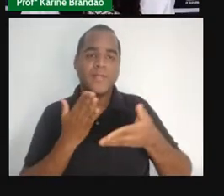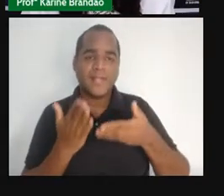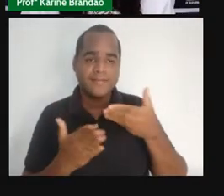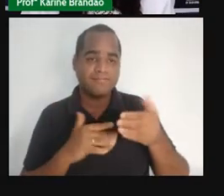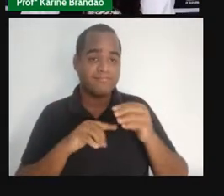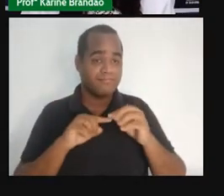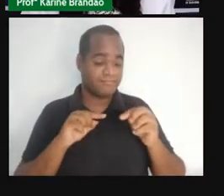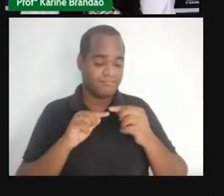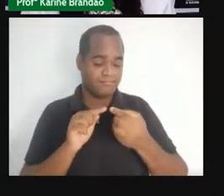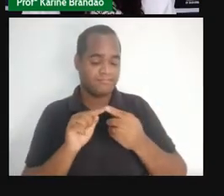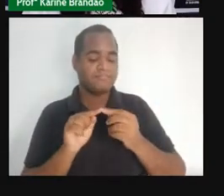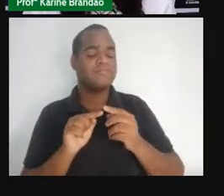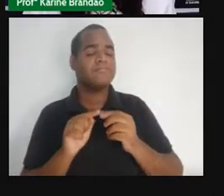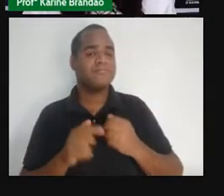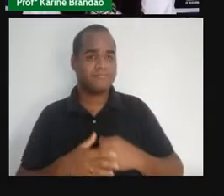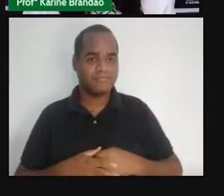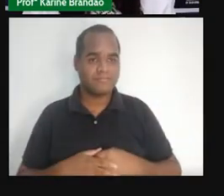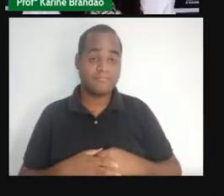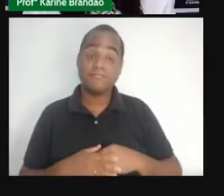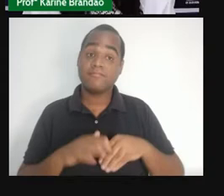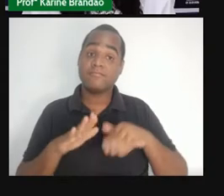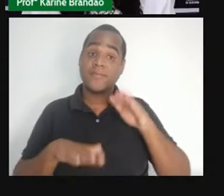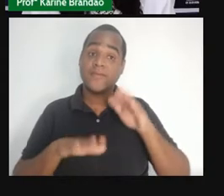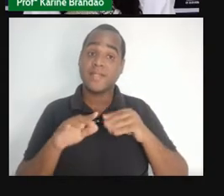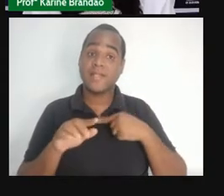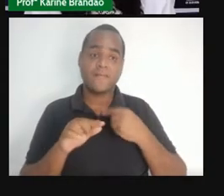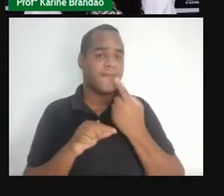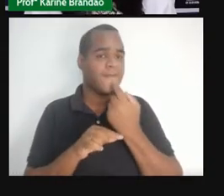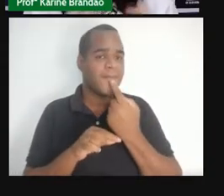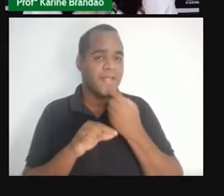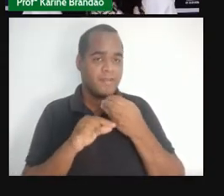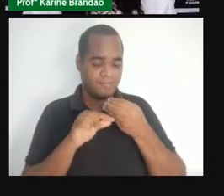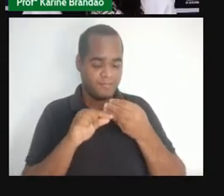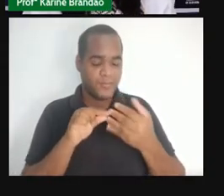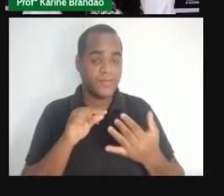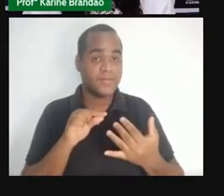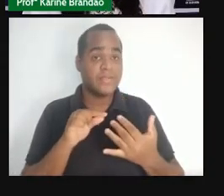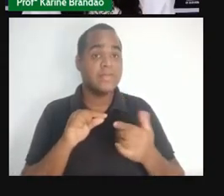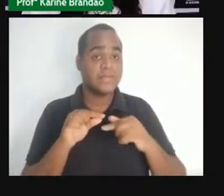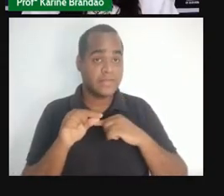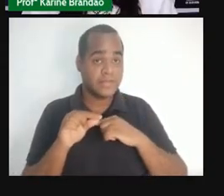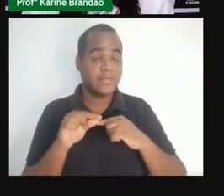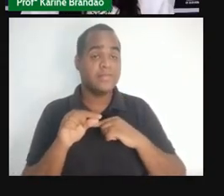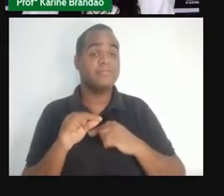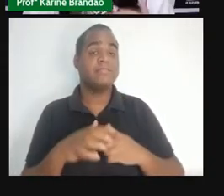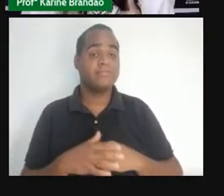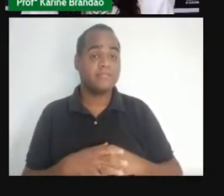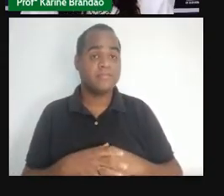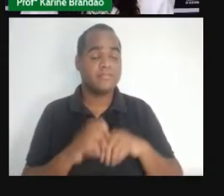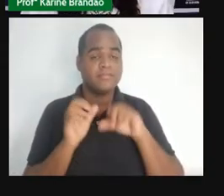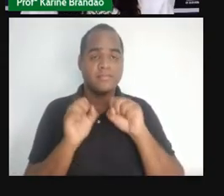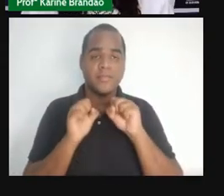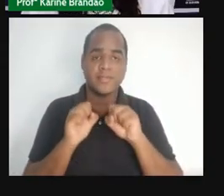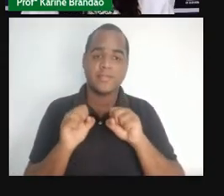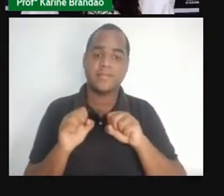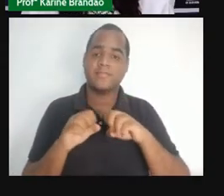unhas, às vezes tem um corte. E esse sangue, esses fluidos, né? Podem também